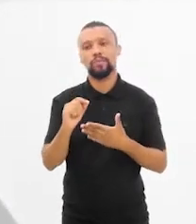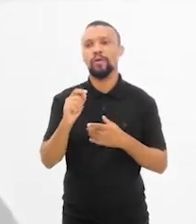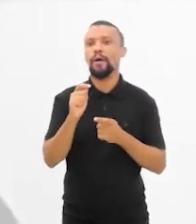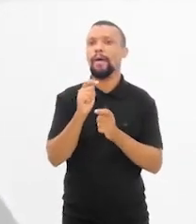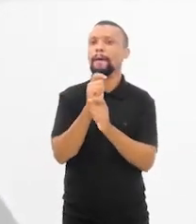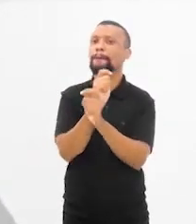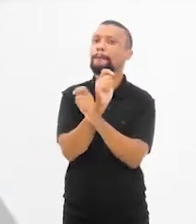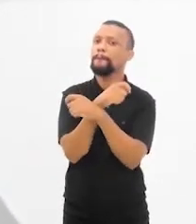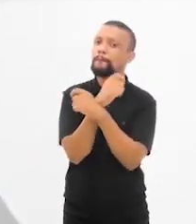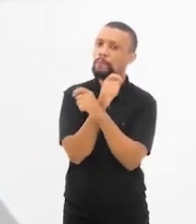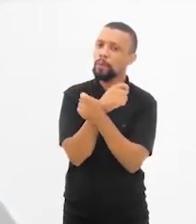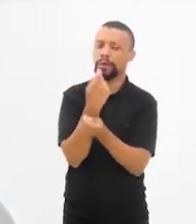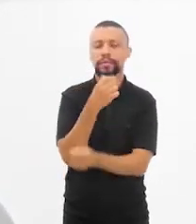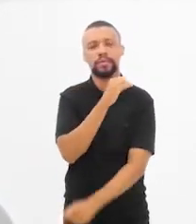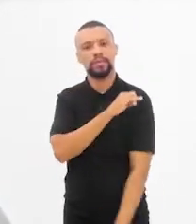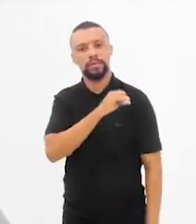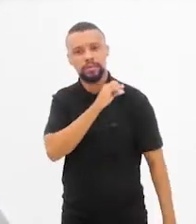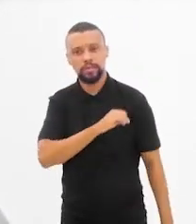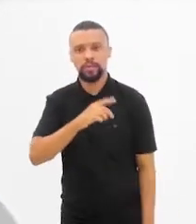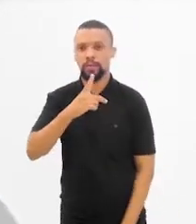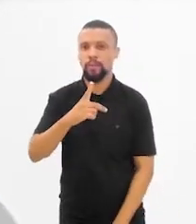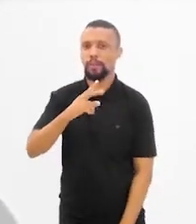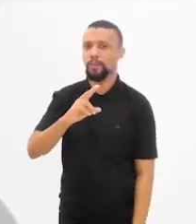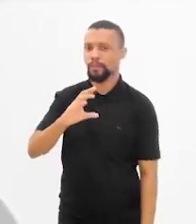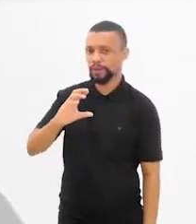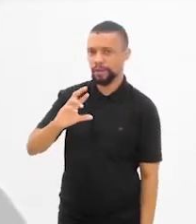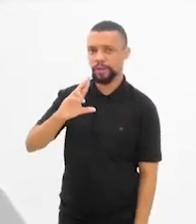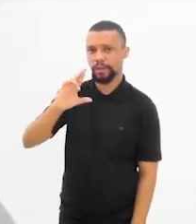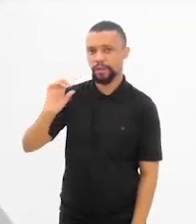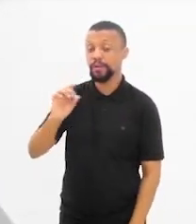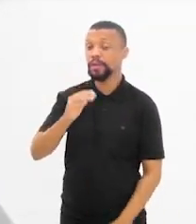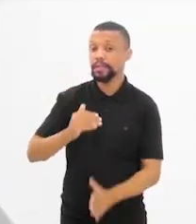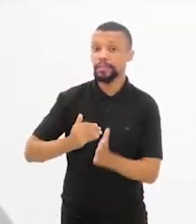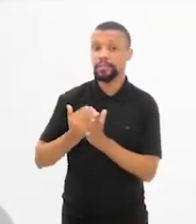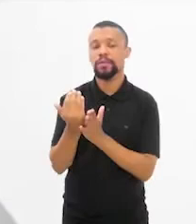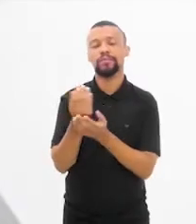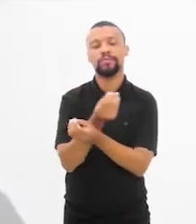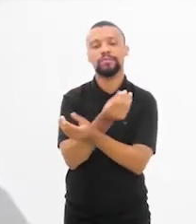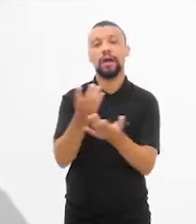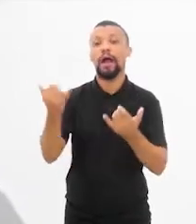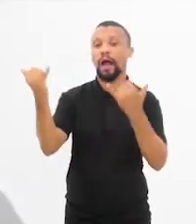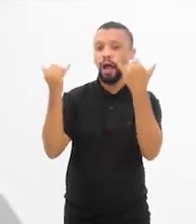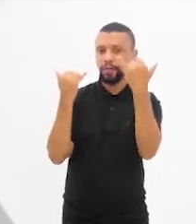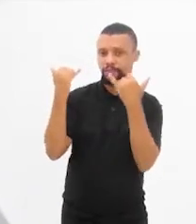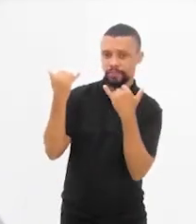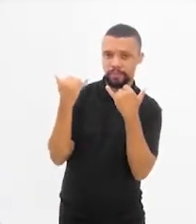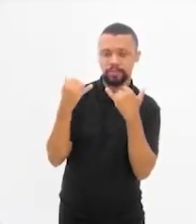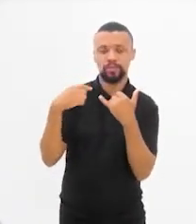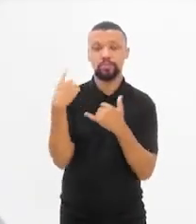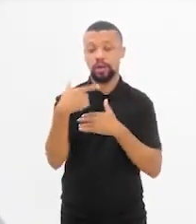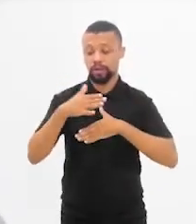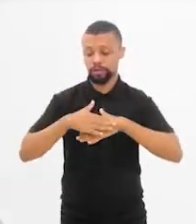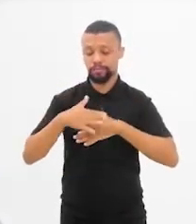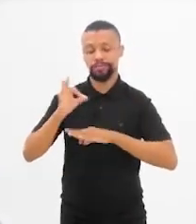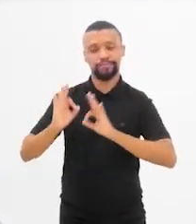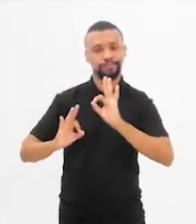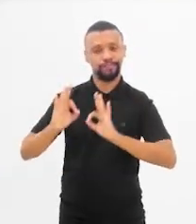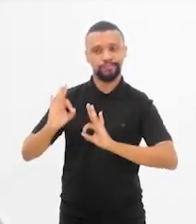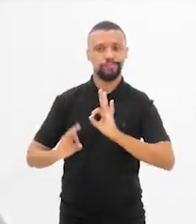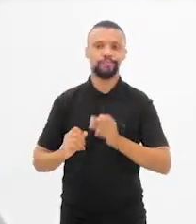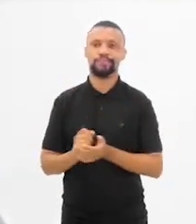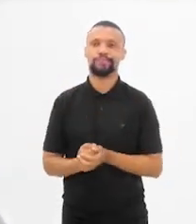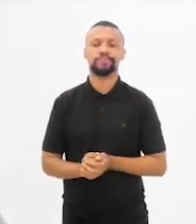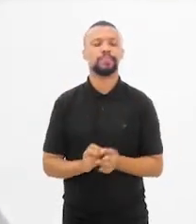PUC-Rio, enquanto Universidade PUC-Rio, é inicialmente dar acesso às informações daquilo que a gente vem desenvolvendo,